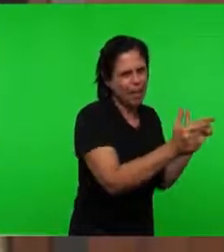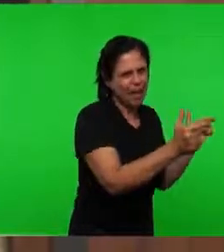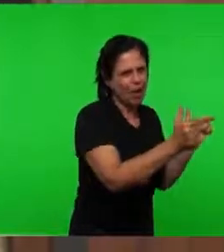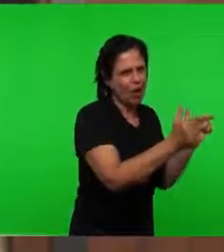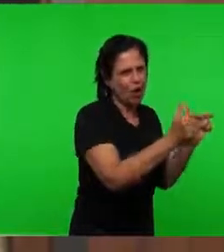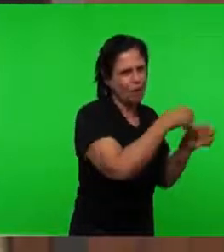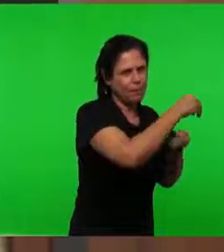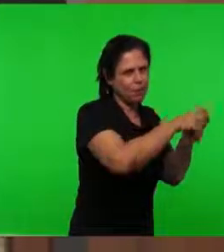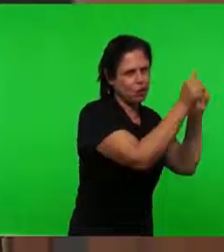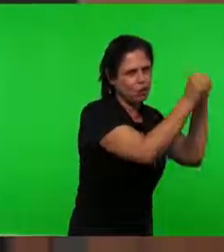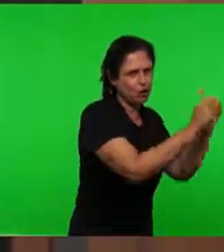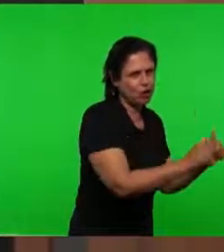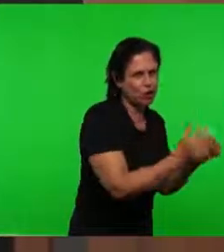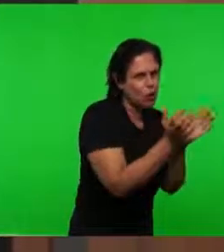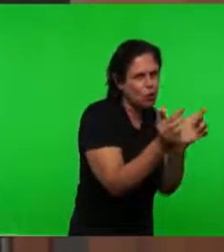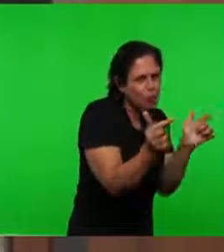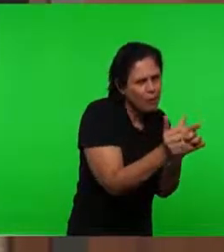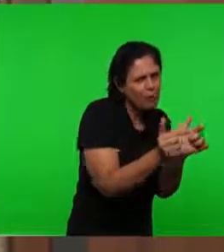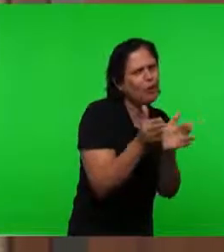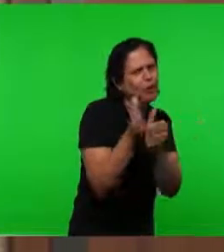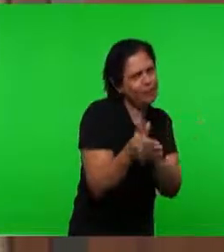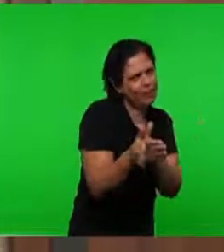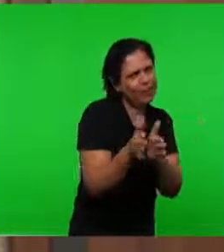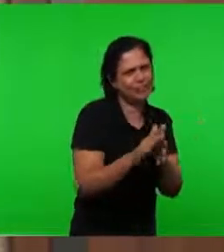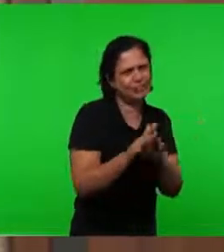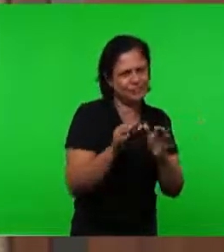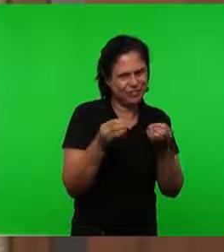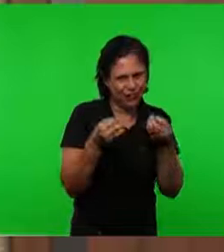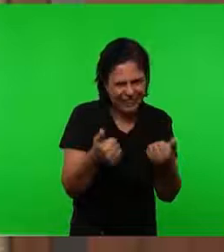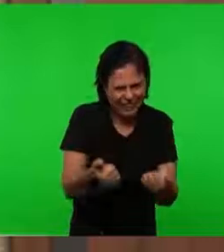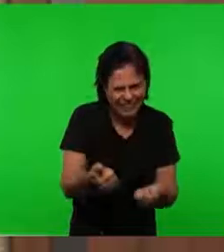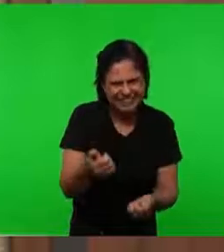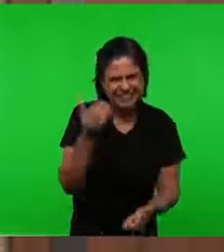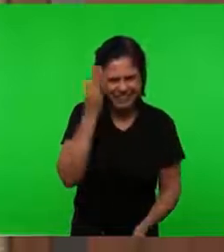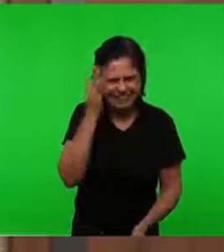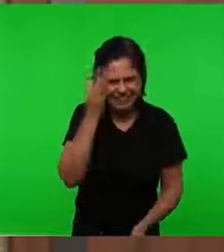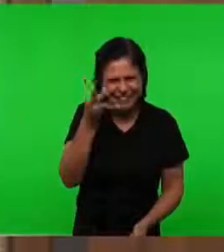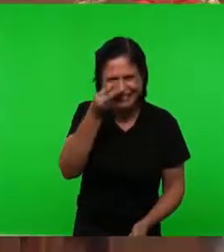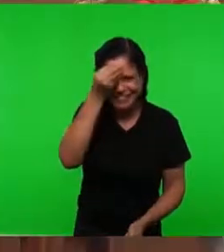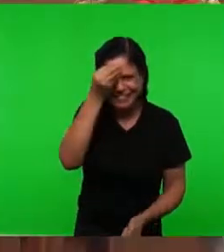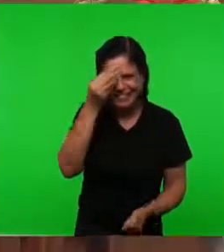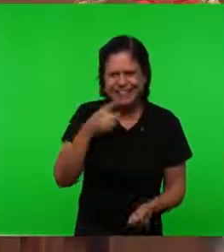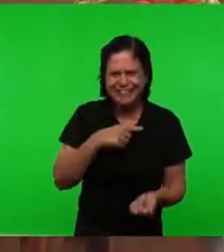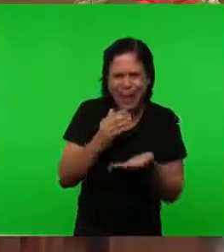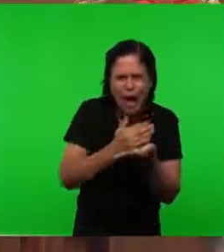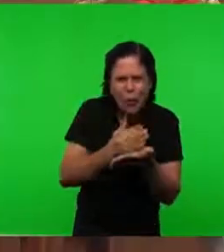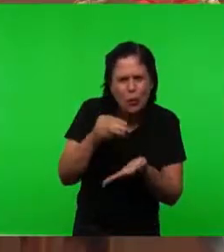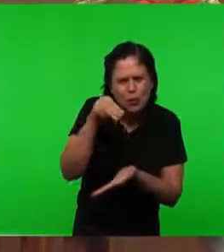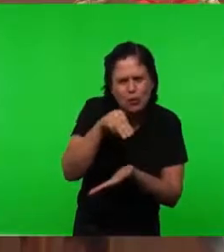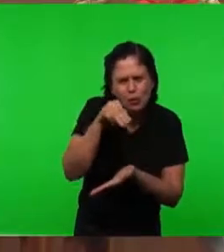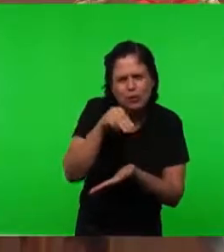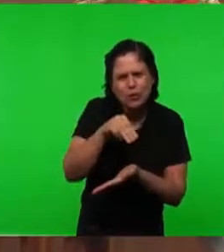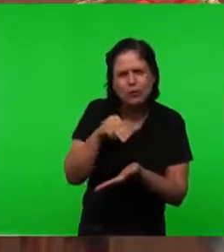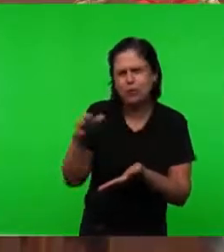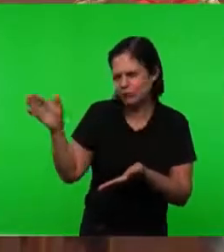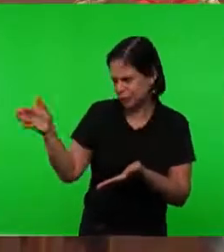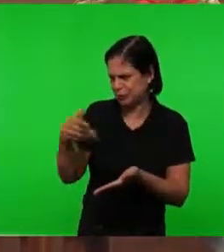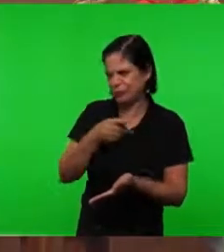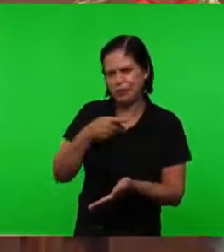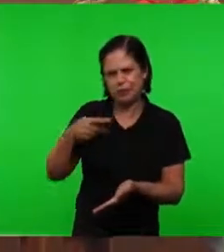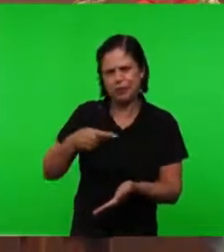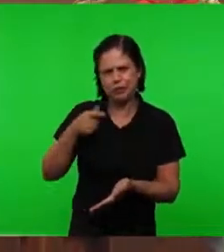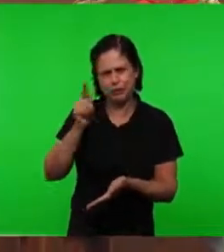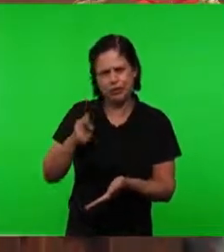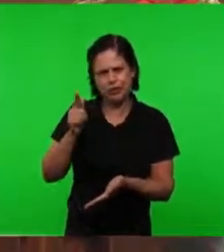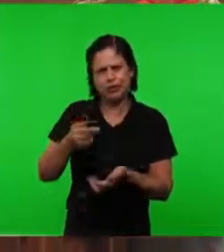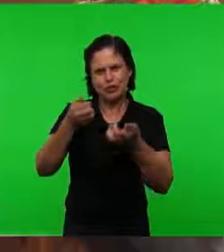Decorrentes da fé Então está aqui A resposta A respeito deste assunto Nós temos ainda alguns minutos Que vamos ter um comentário Para os irmãos